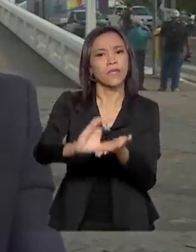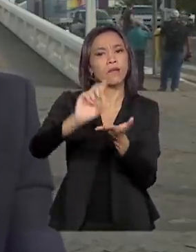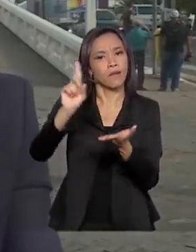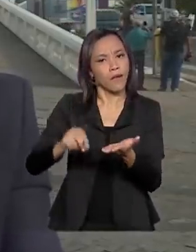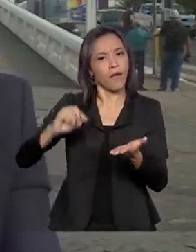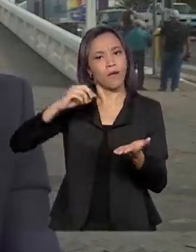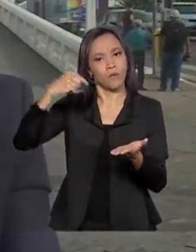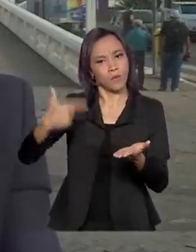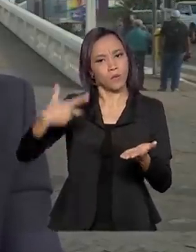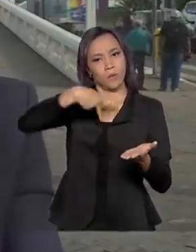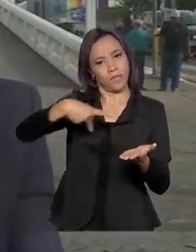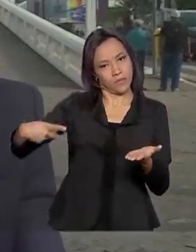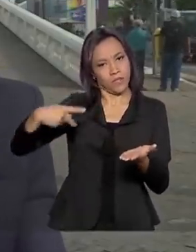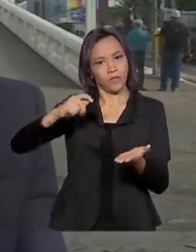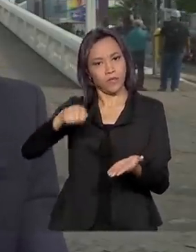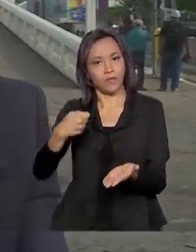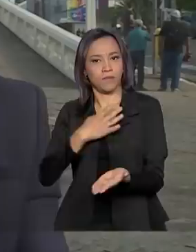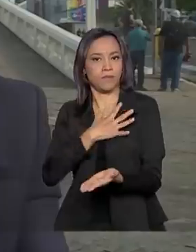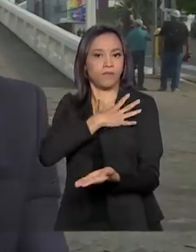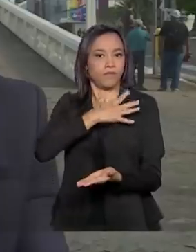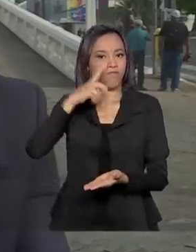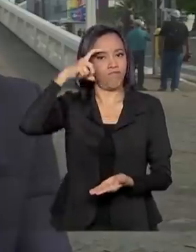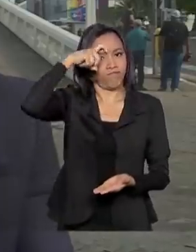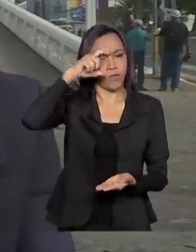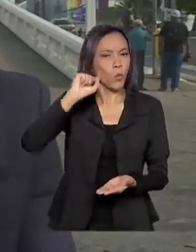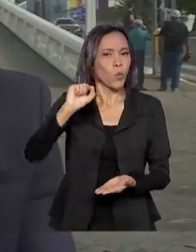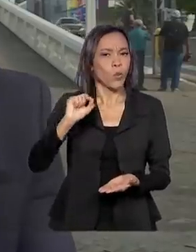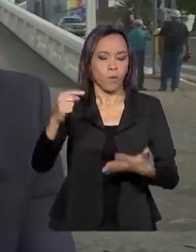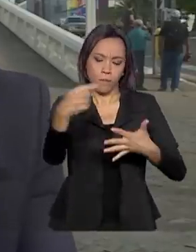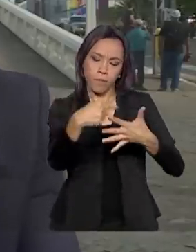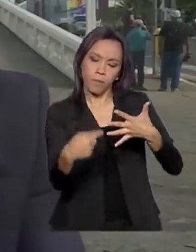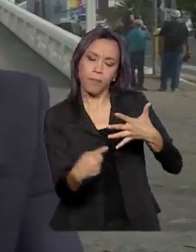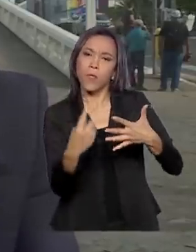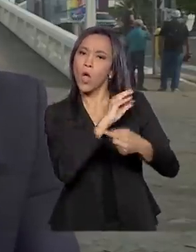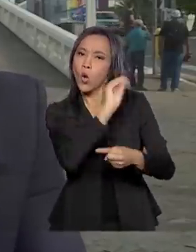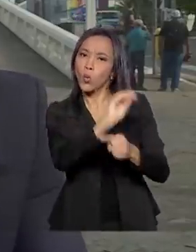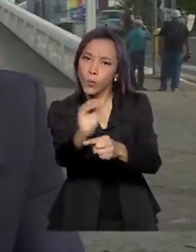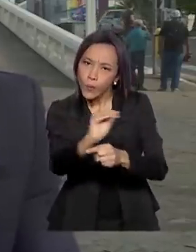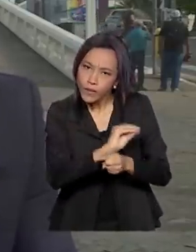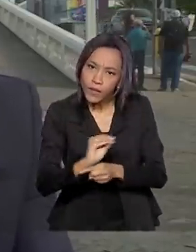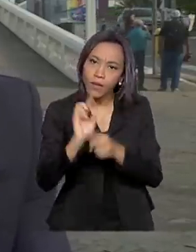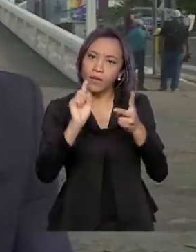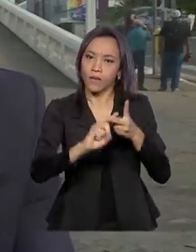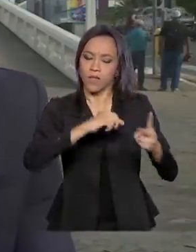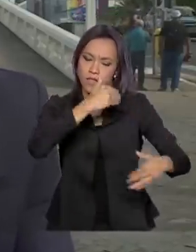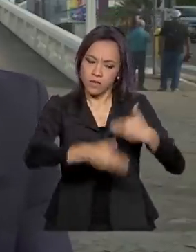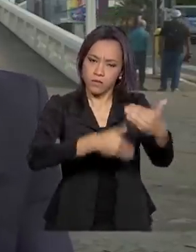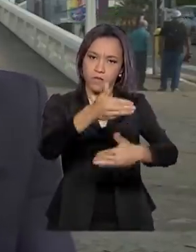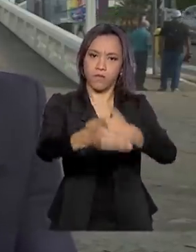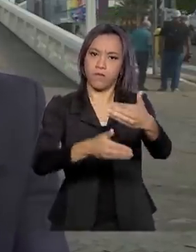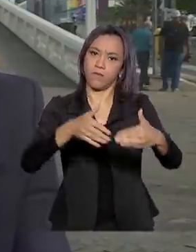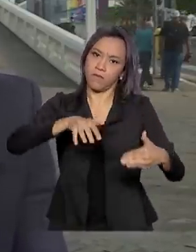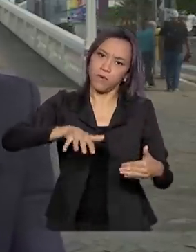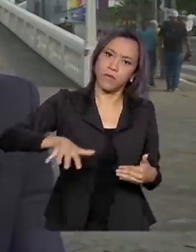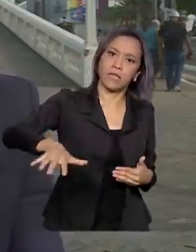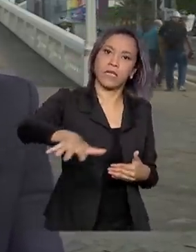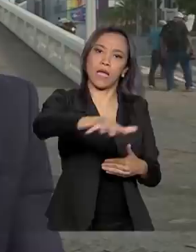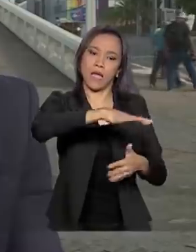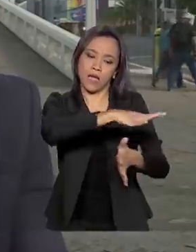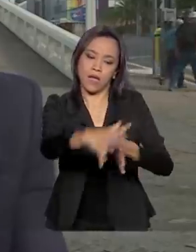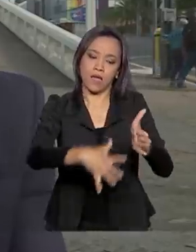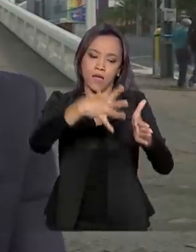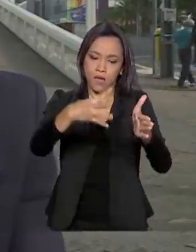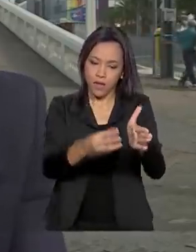Mourão. O objetivo é propor iniciativas voltadas à preservação e ao desenvolvimento sustentável da Amazônia